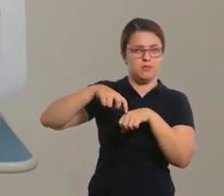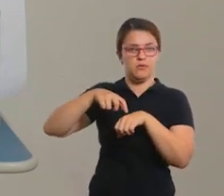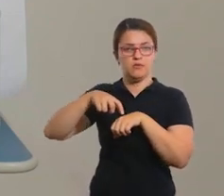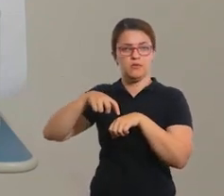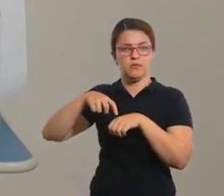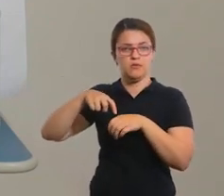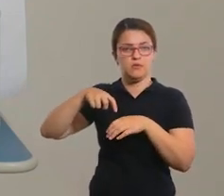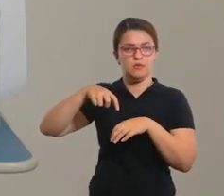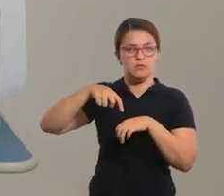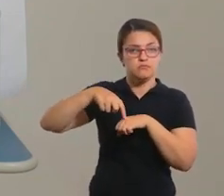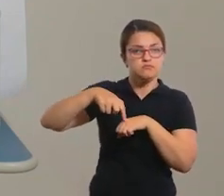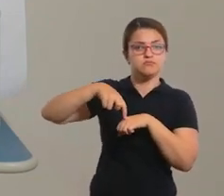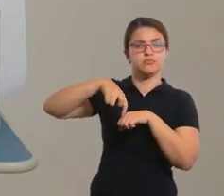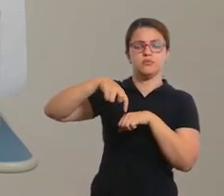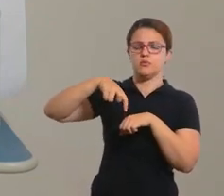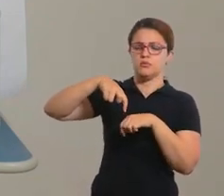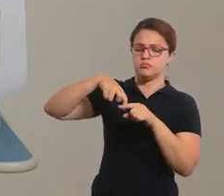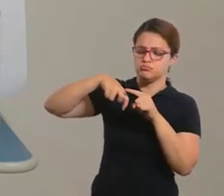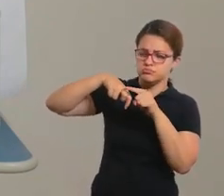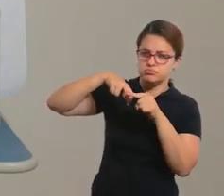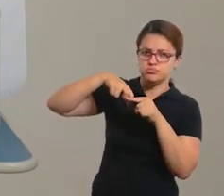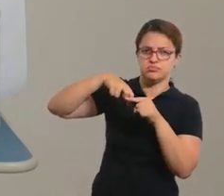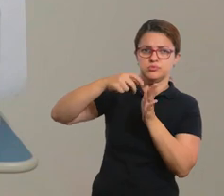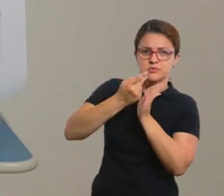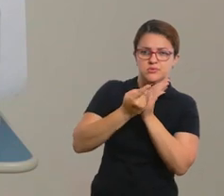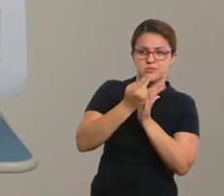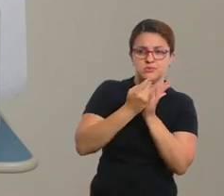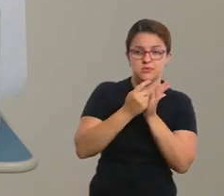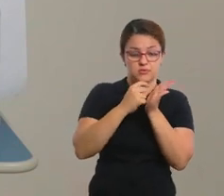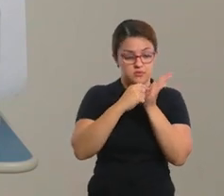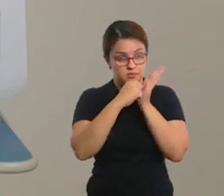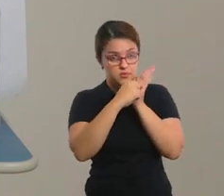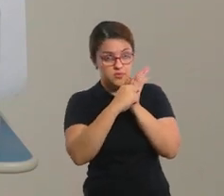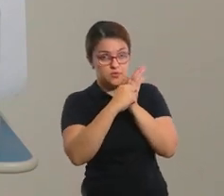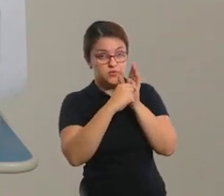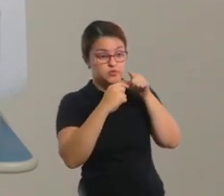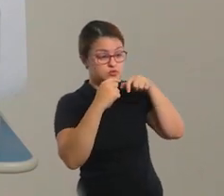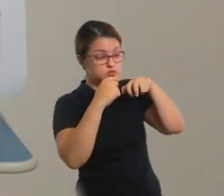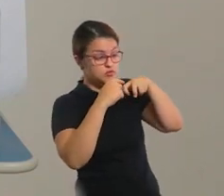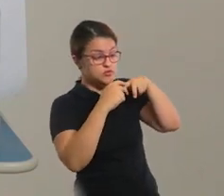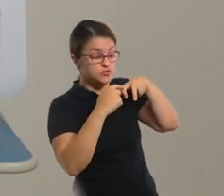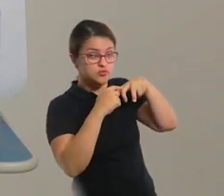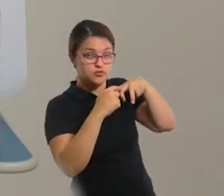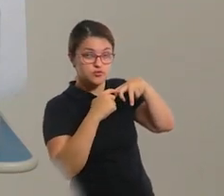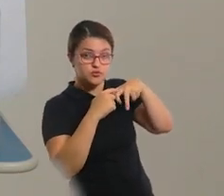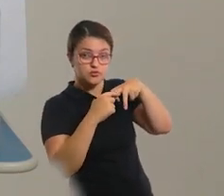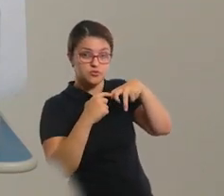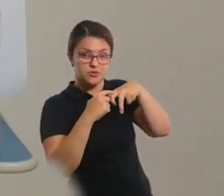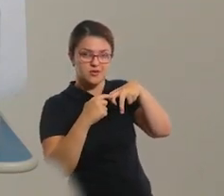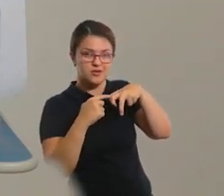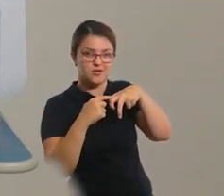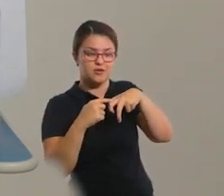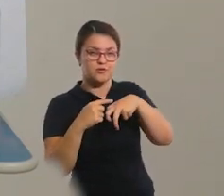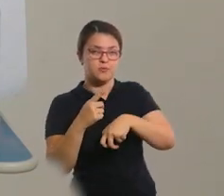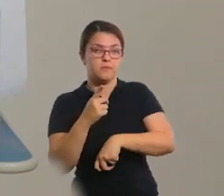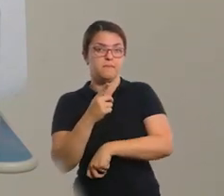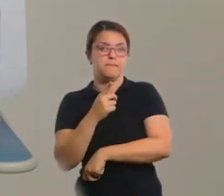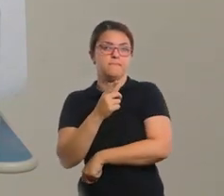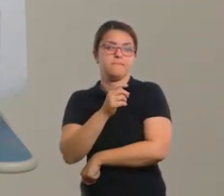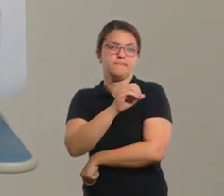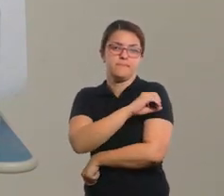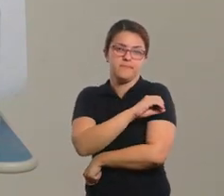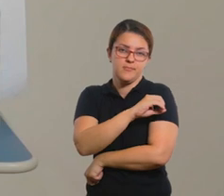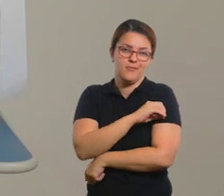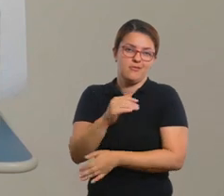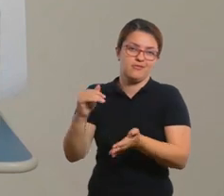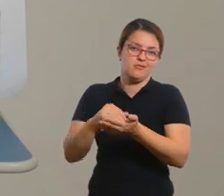joelho, além de desenhar eu escrevi. Como é uma atividade, essa atividade é muito legal para o pré 1 até o 5º ano, né?